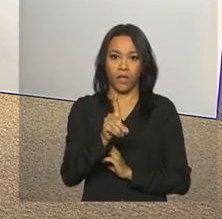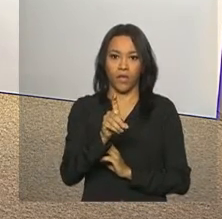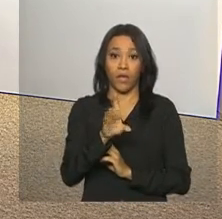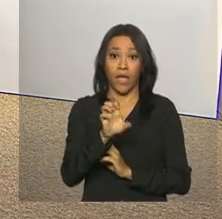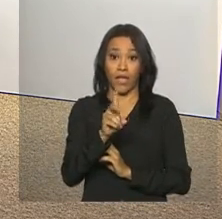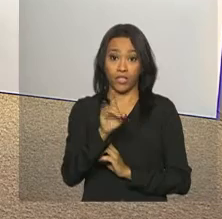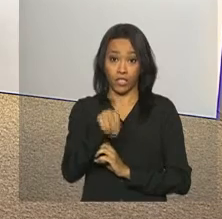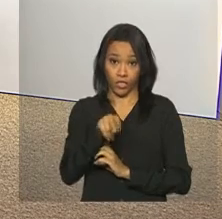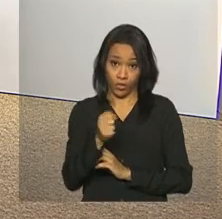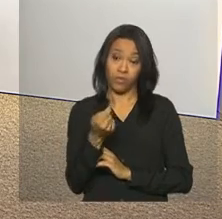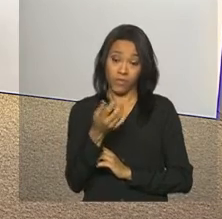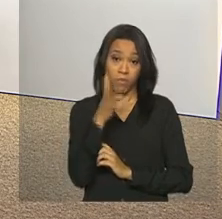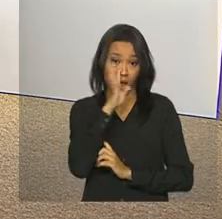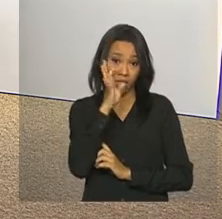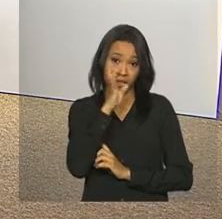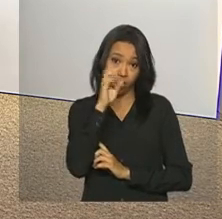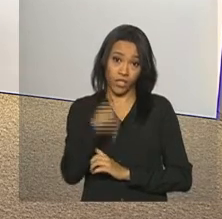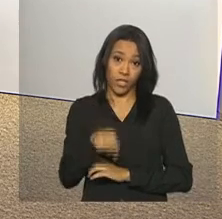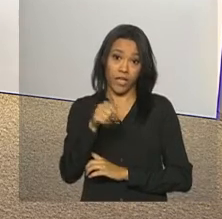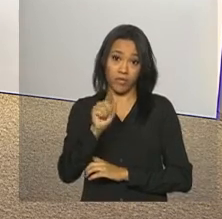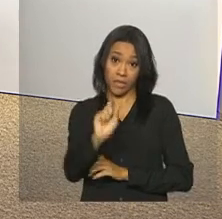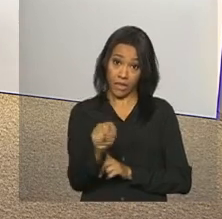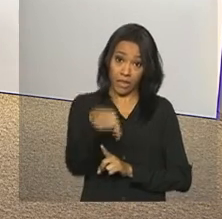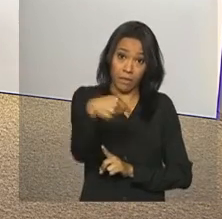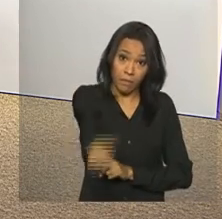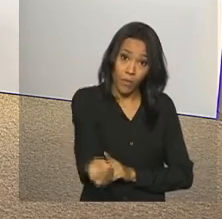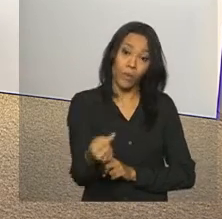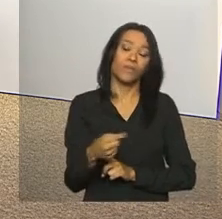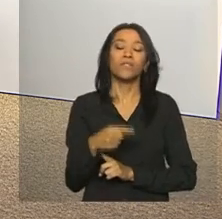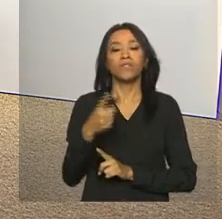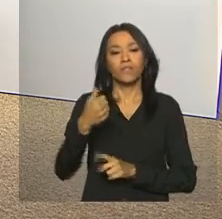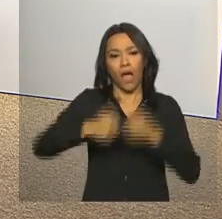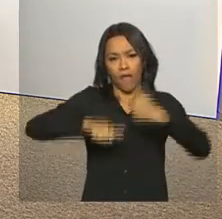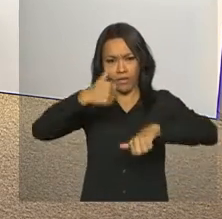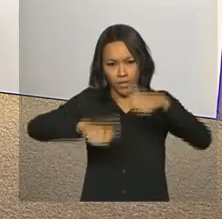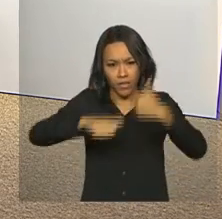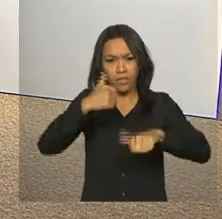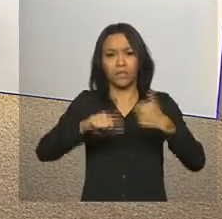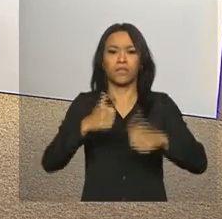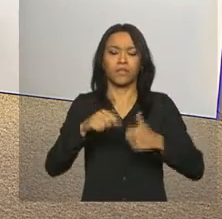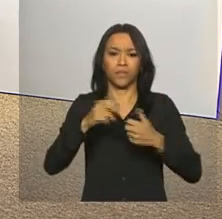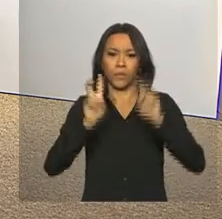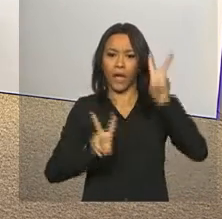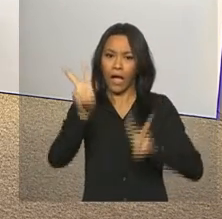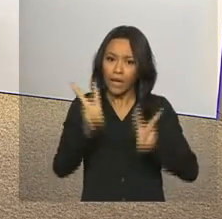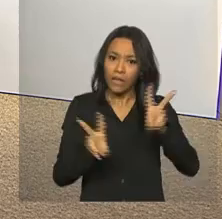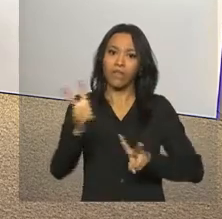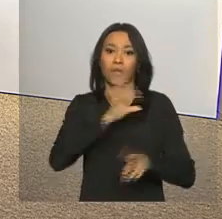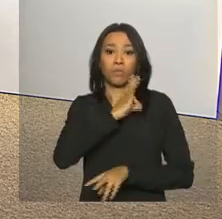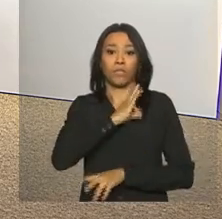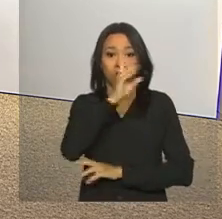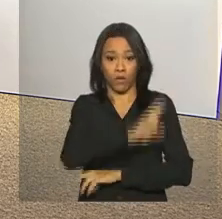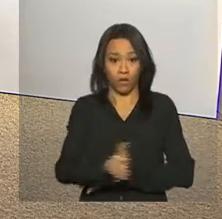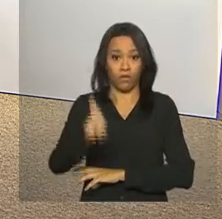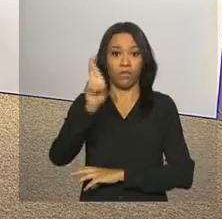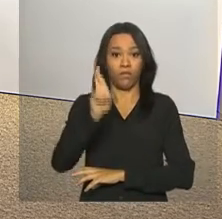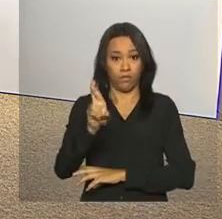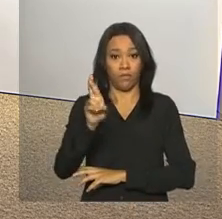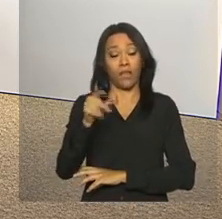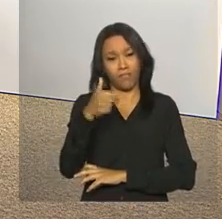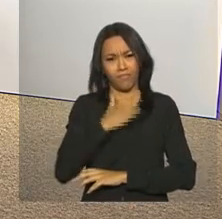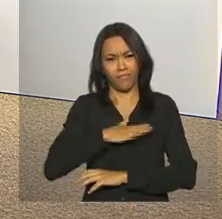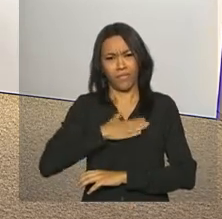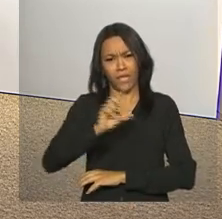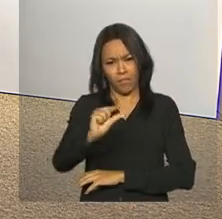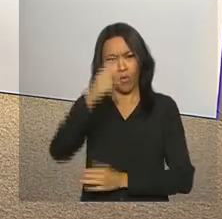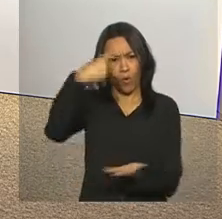acompanha aqui na NBR logo após a transmissão ao vivo do balanço da Operação Carnaval da Polícia Rodoviária Federal, marcada para daqui